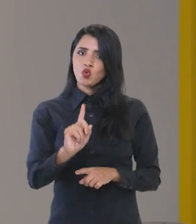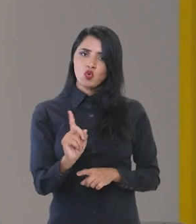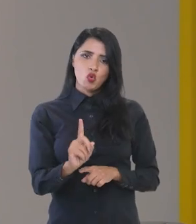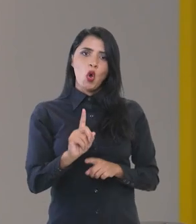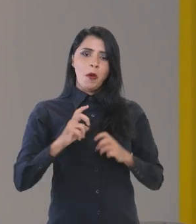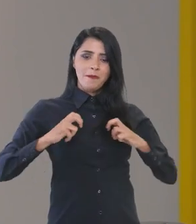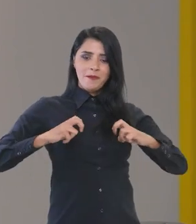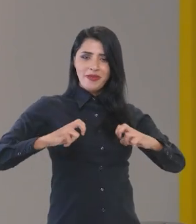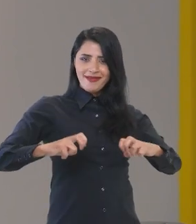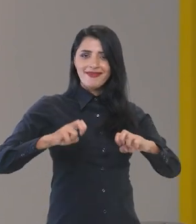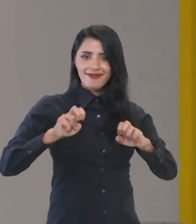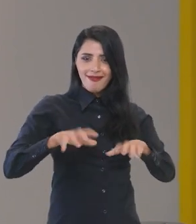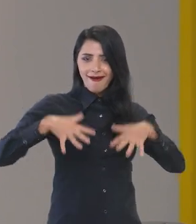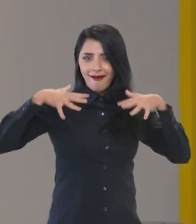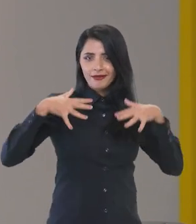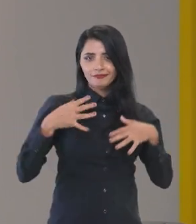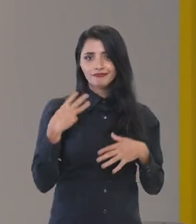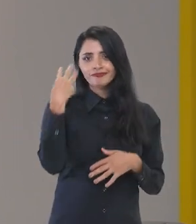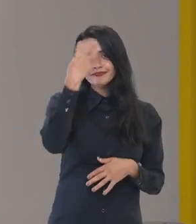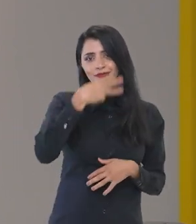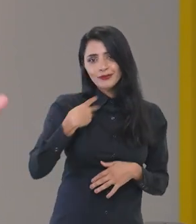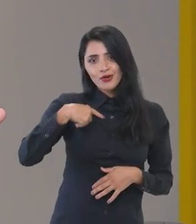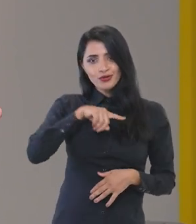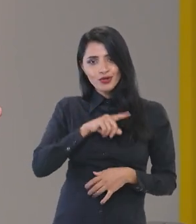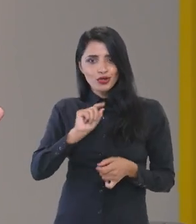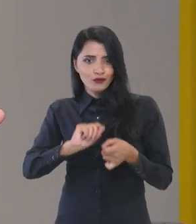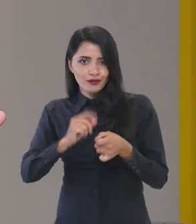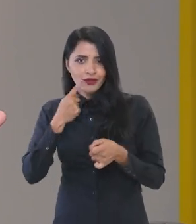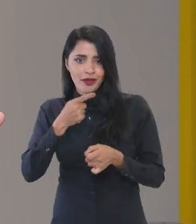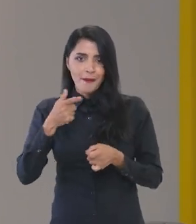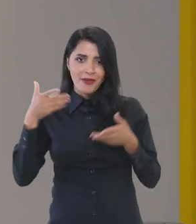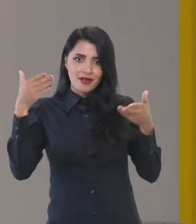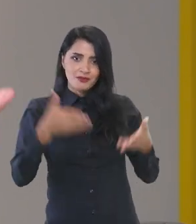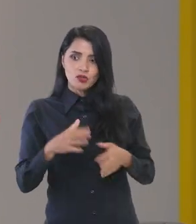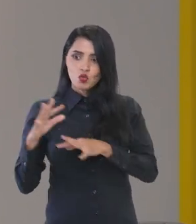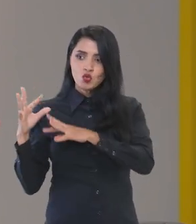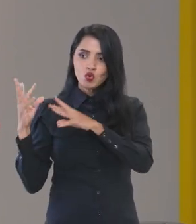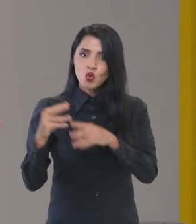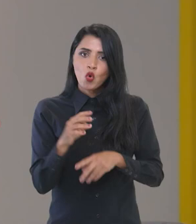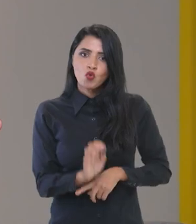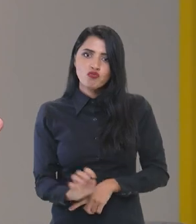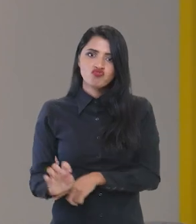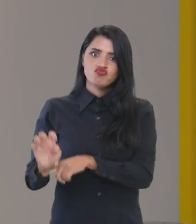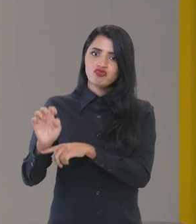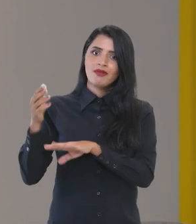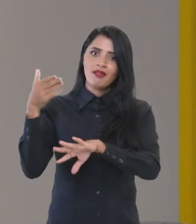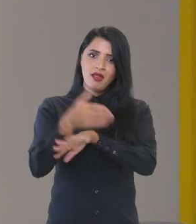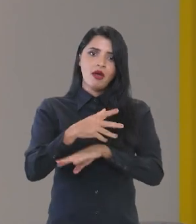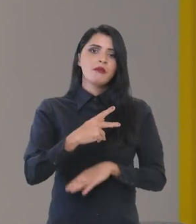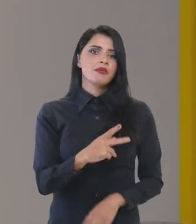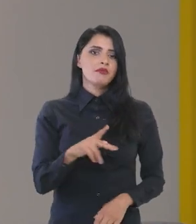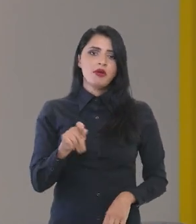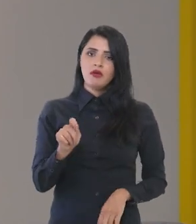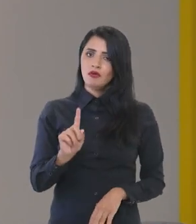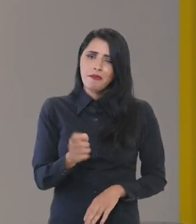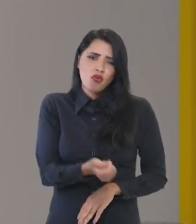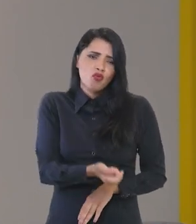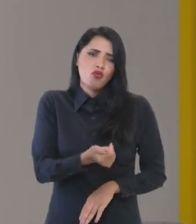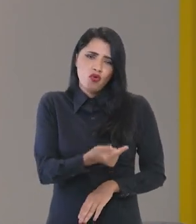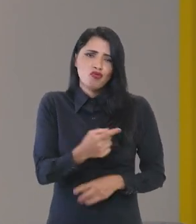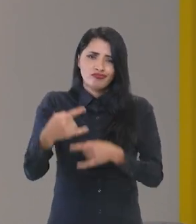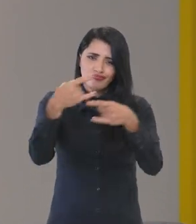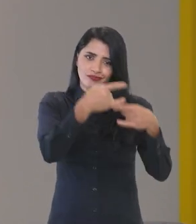plenária com três horas de duração que nós vamos fazer a participação de todo um Estado no PPA. Então,